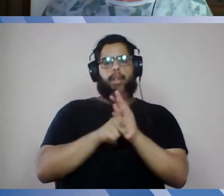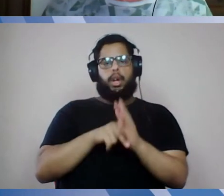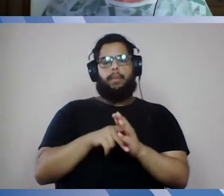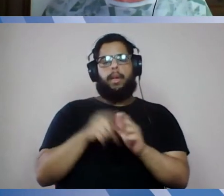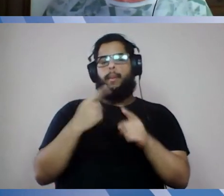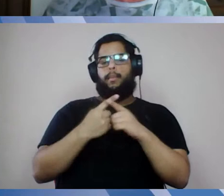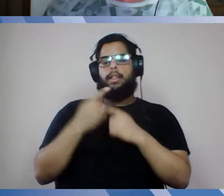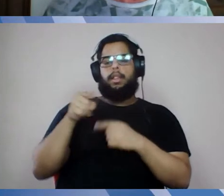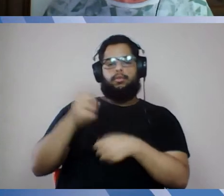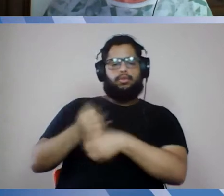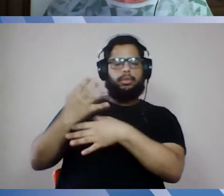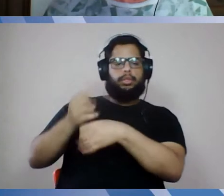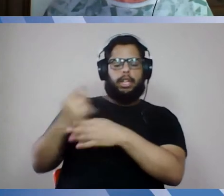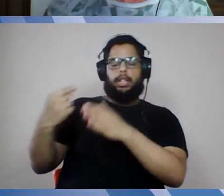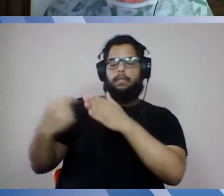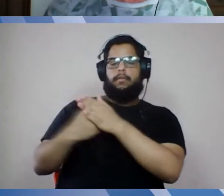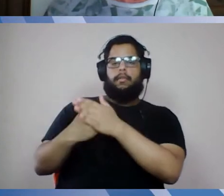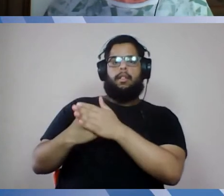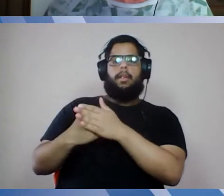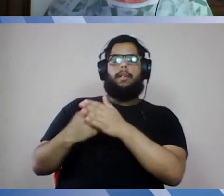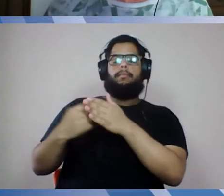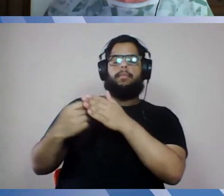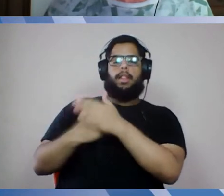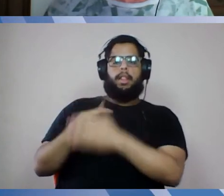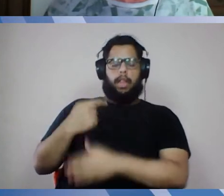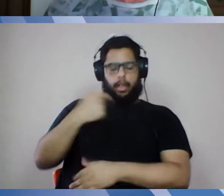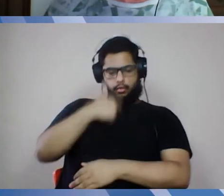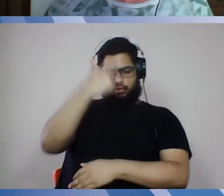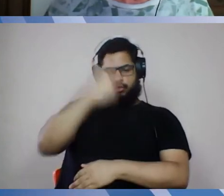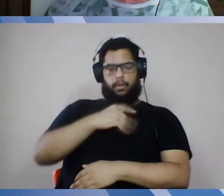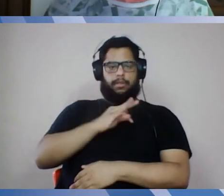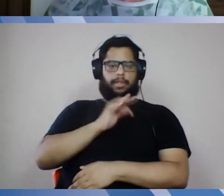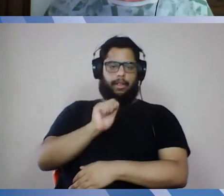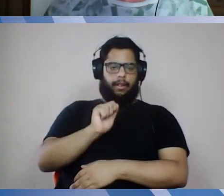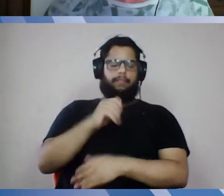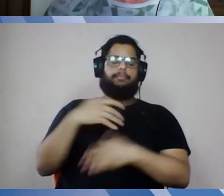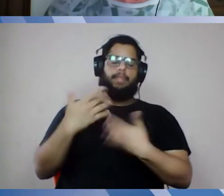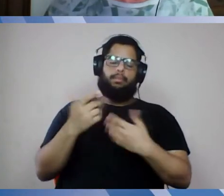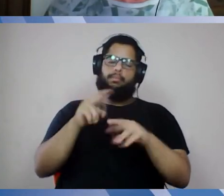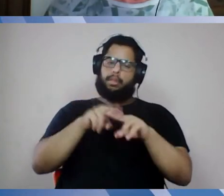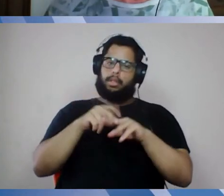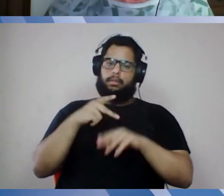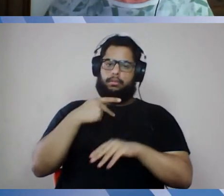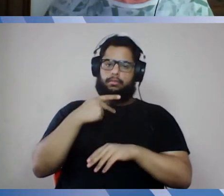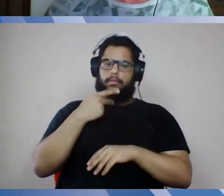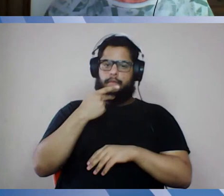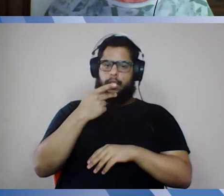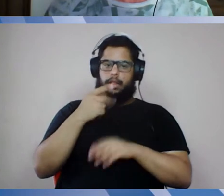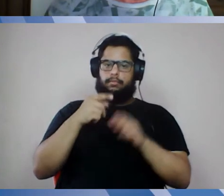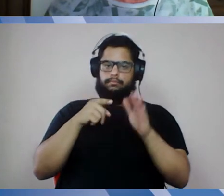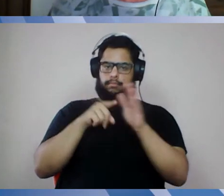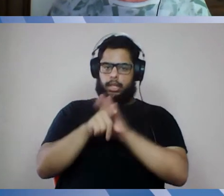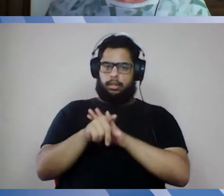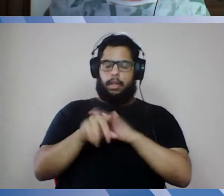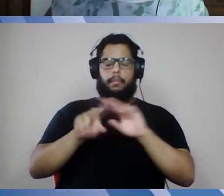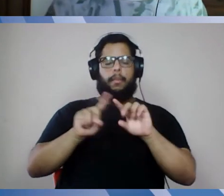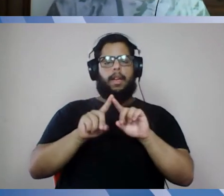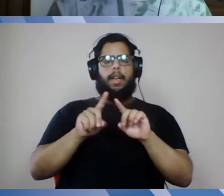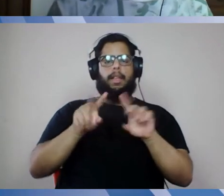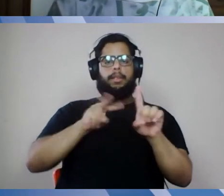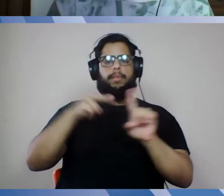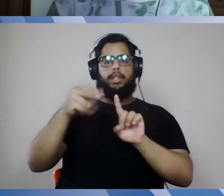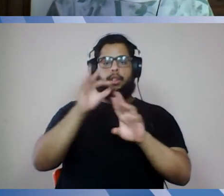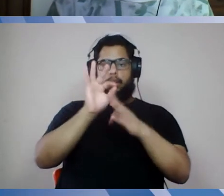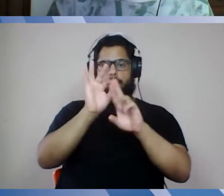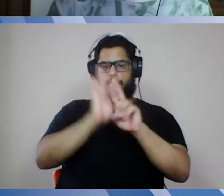no chat, dizendo, inclusive, que eu sou técnica administrativa e coloquei dessa forma. Mas, quando a gente coloca para a universidade como um todo, e esse comentário